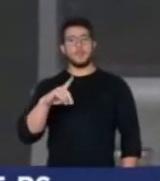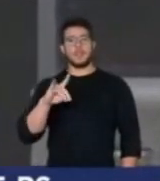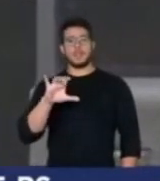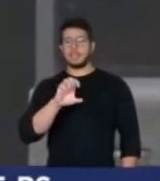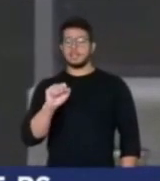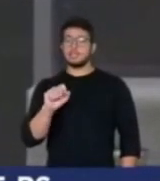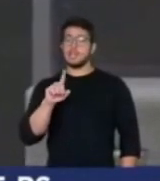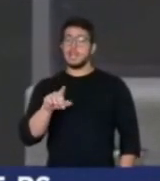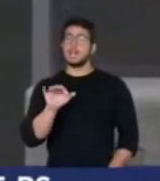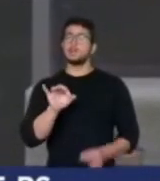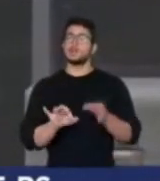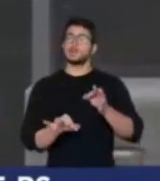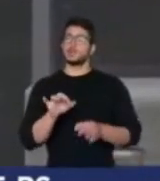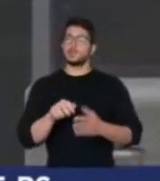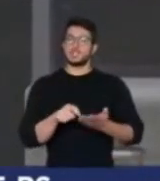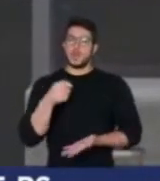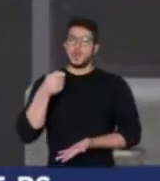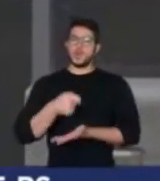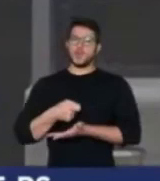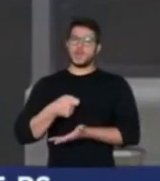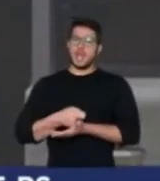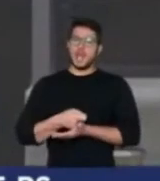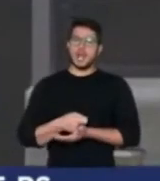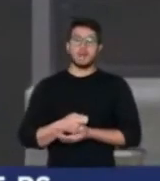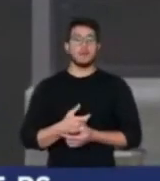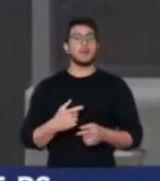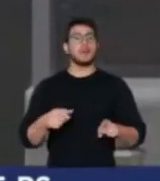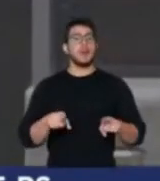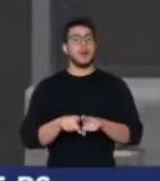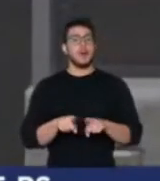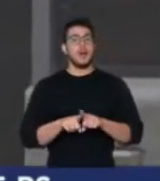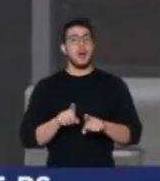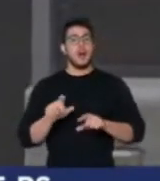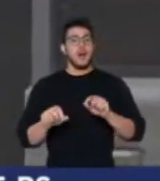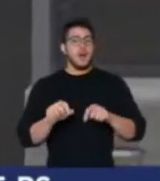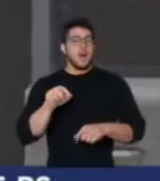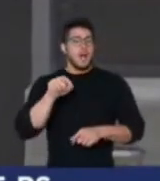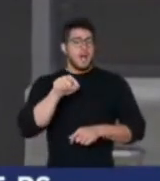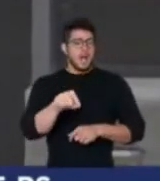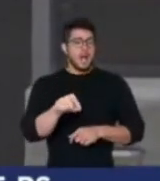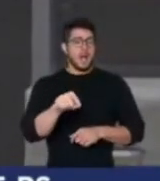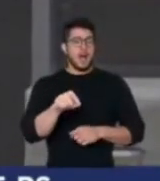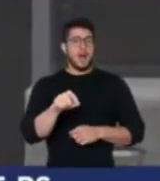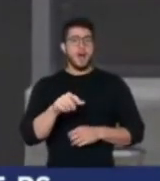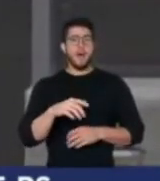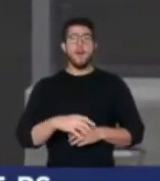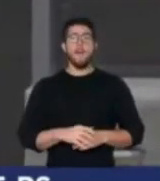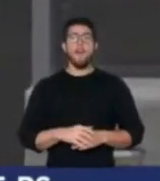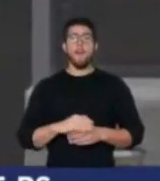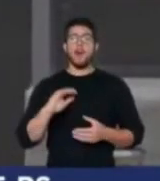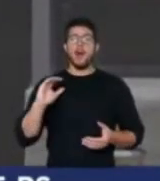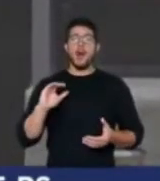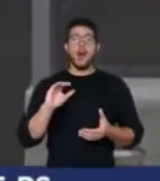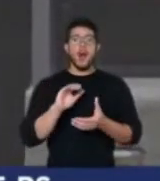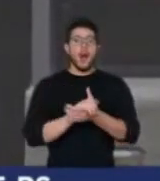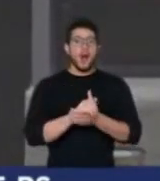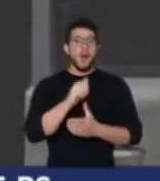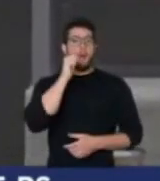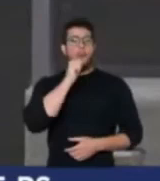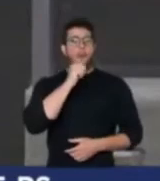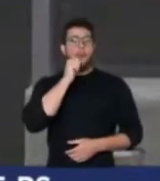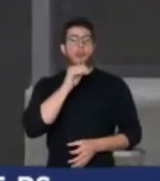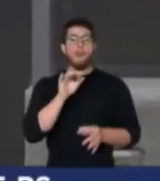Jato, como também aquele cara que é casado com uma juíza e os dois recebem auxílio moradia morando num grande